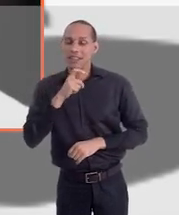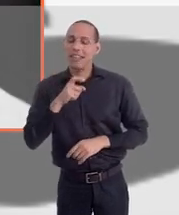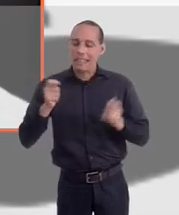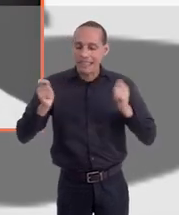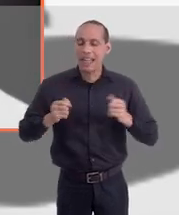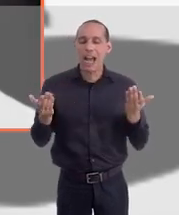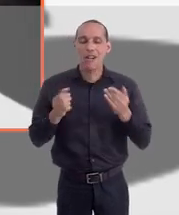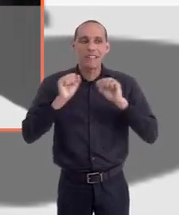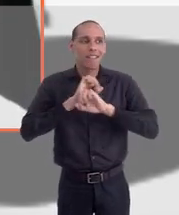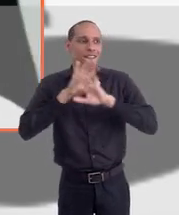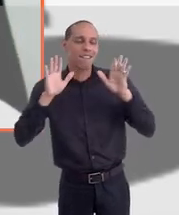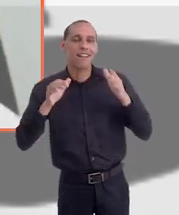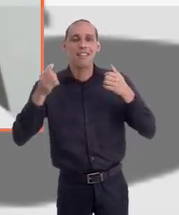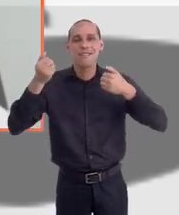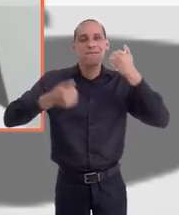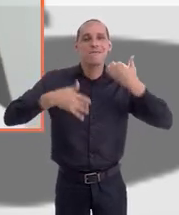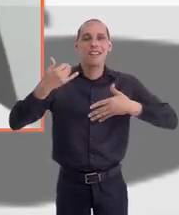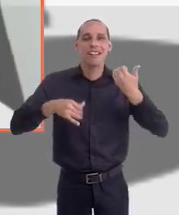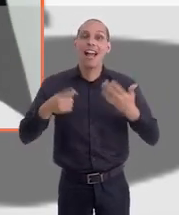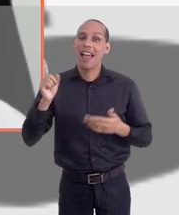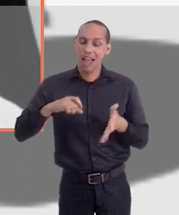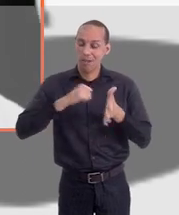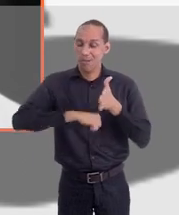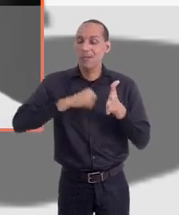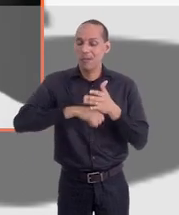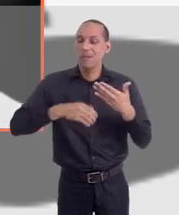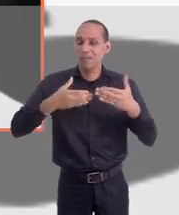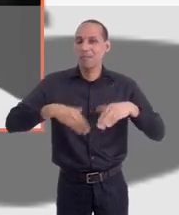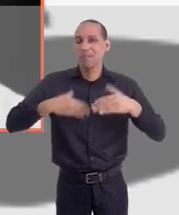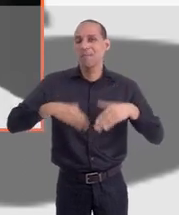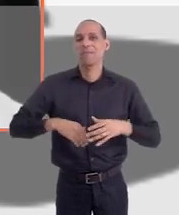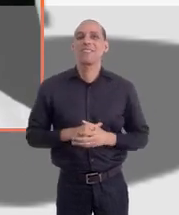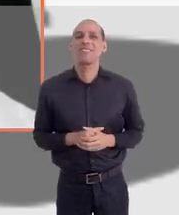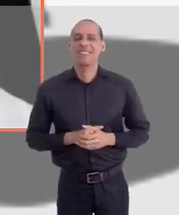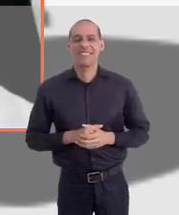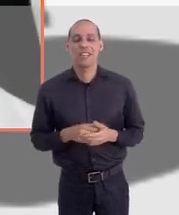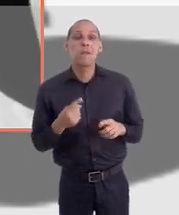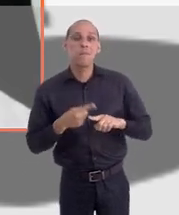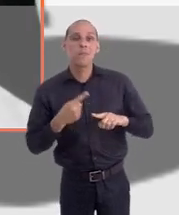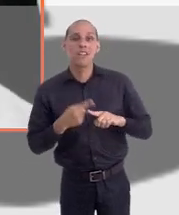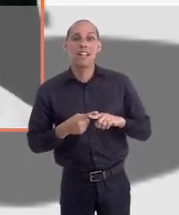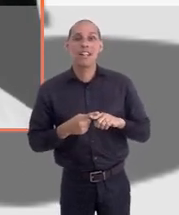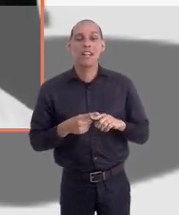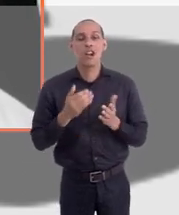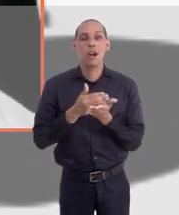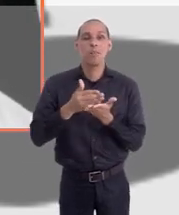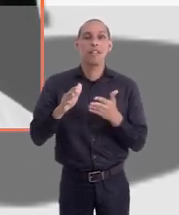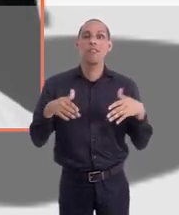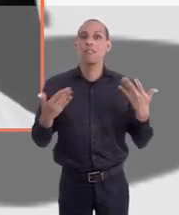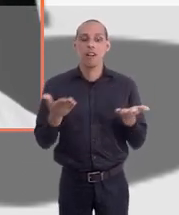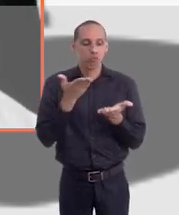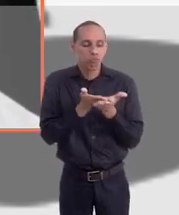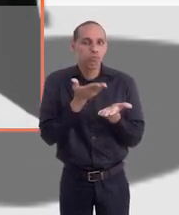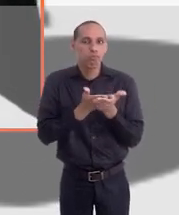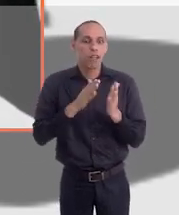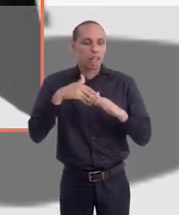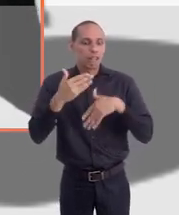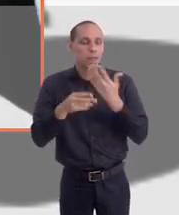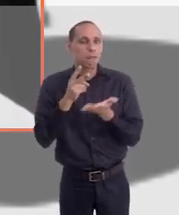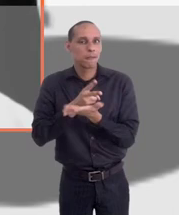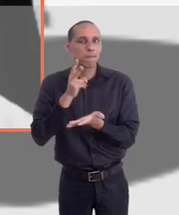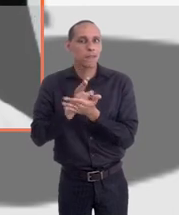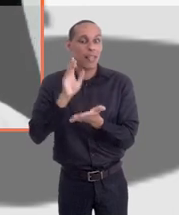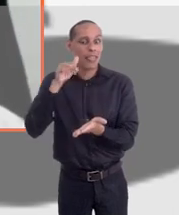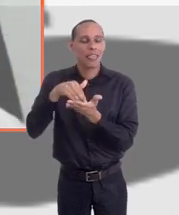Então, gente vai poder esclarecer um pouco isso, dessa luta aí que é o concurso público. Afinal de contas, ela já se inicia no estudo e